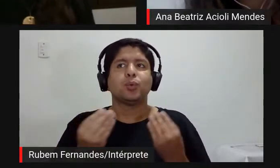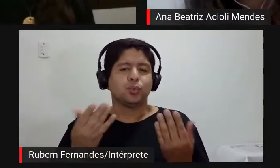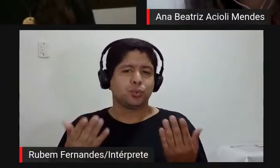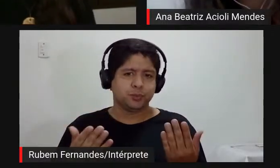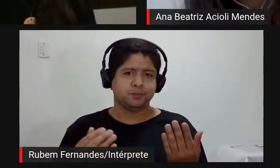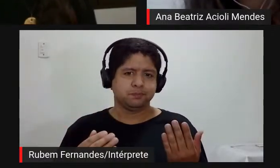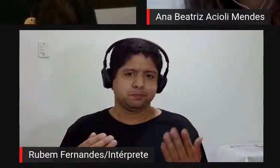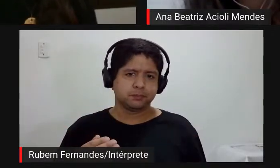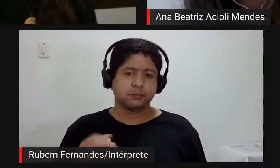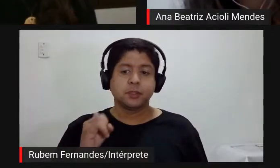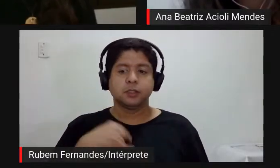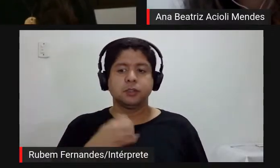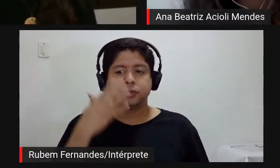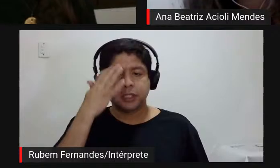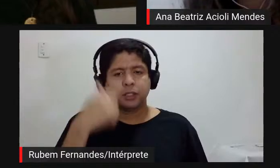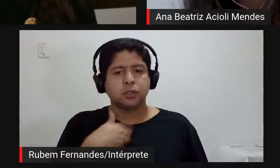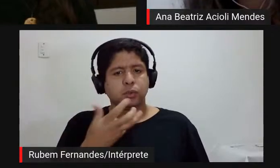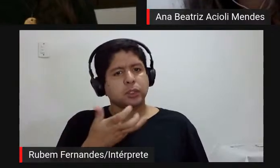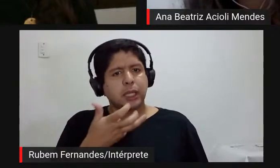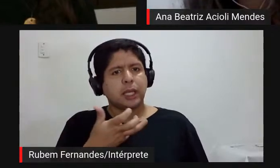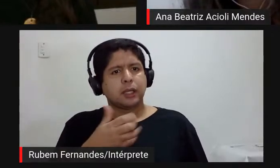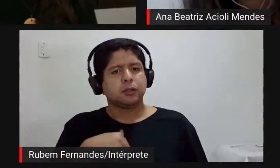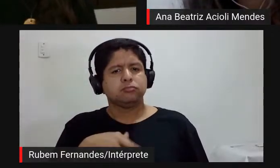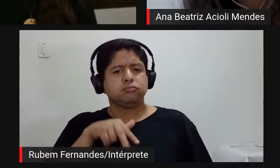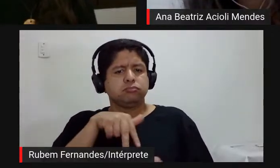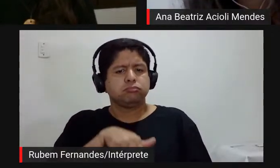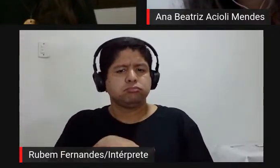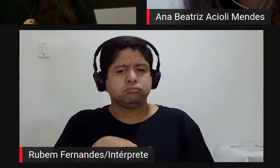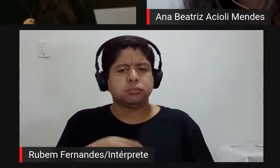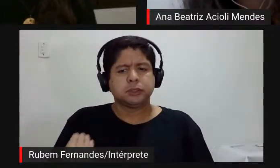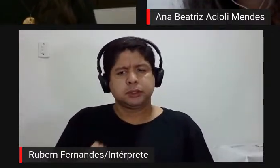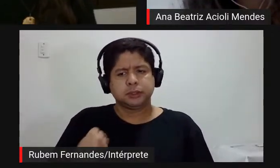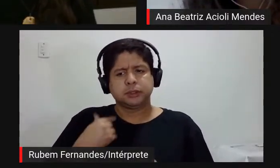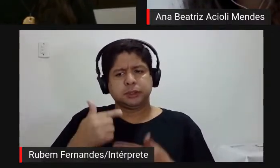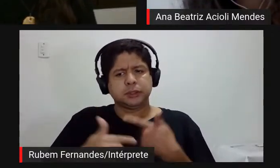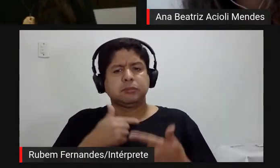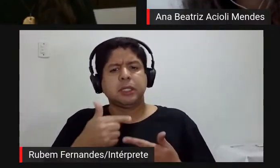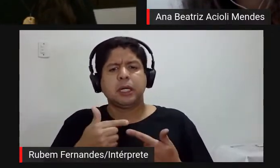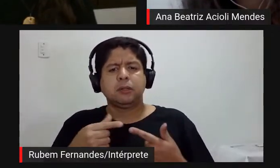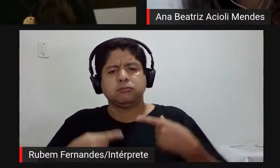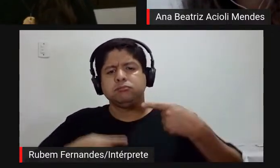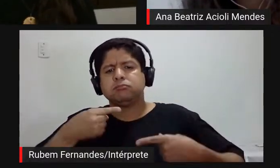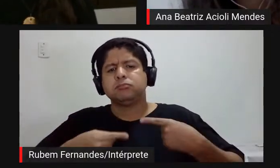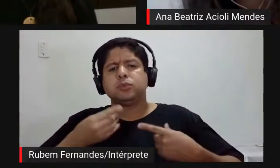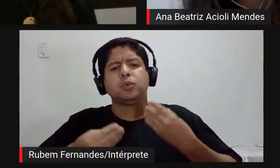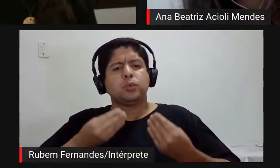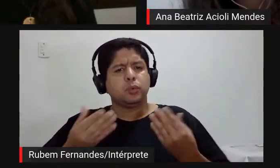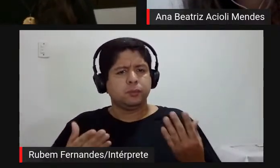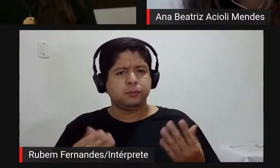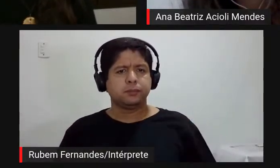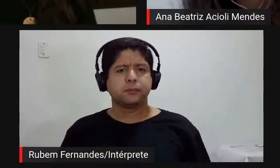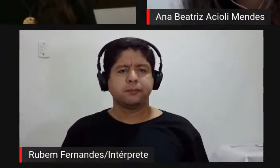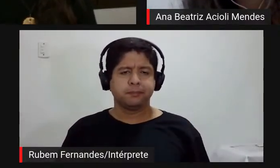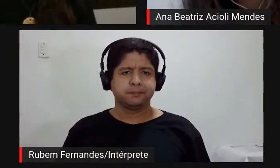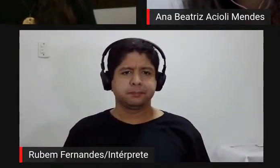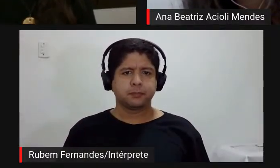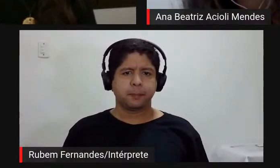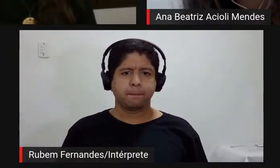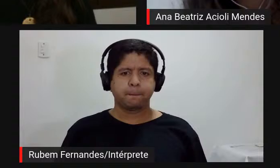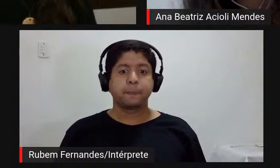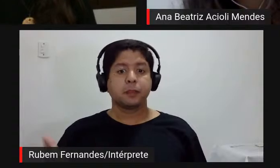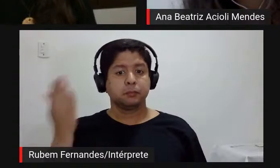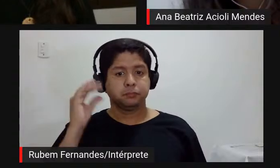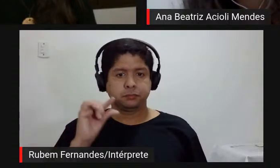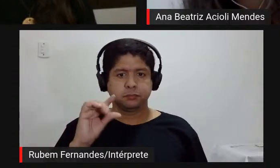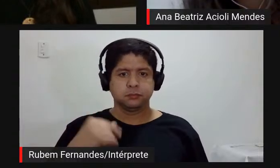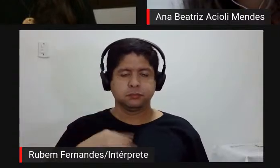sabe o você quer como é que você pode atuar ali né politicamente mesmo recentemente aconteceu um um caso que